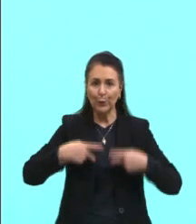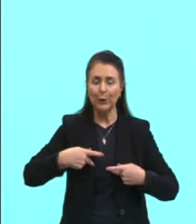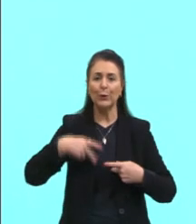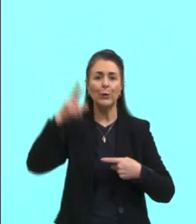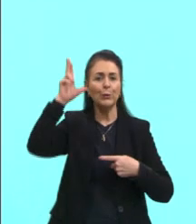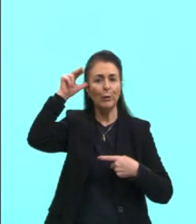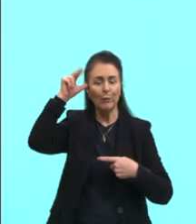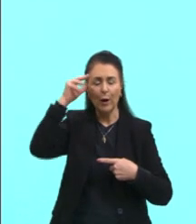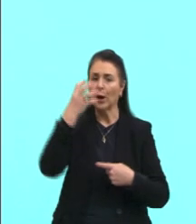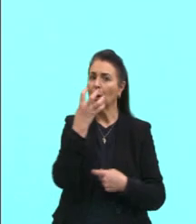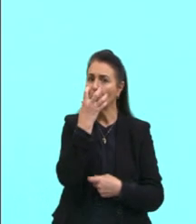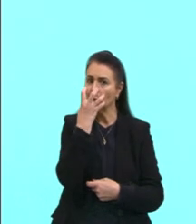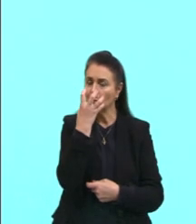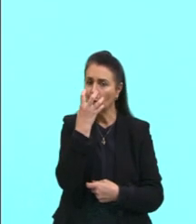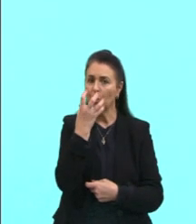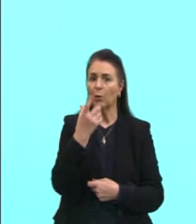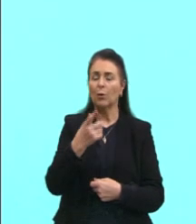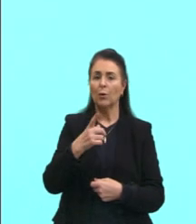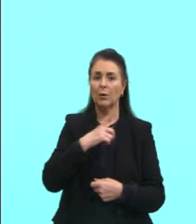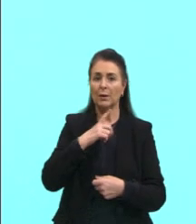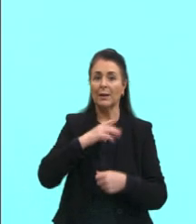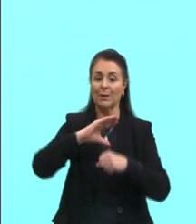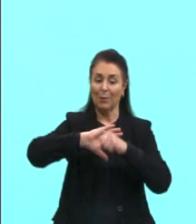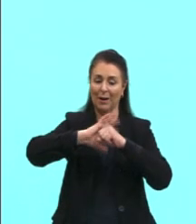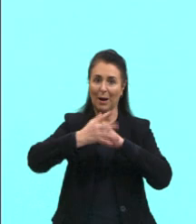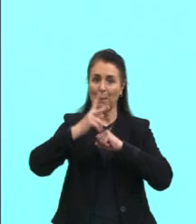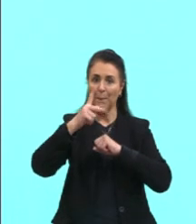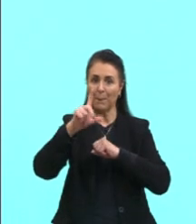cachorro. Que eles vão possuir a placenta.